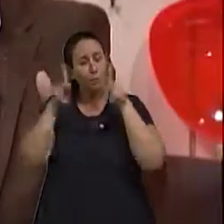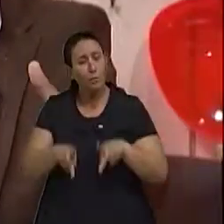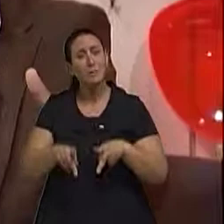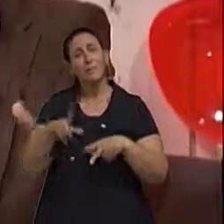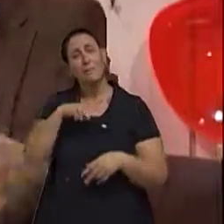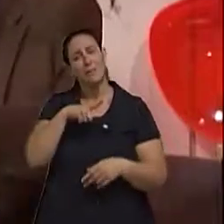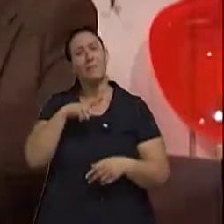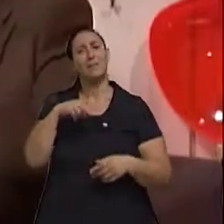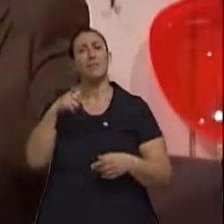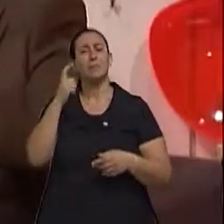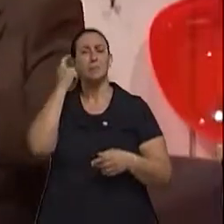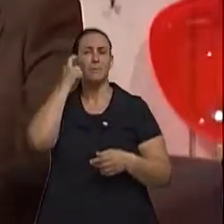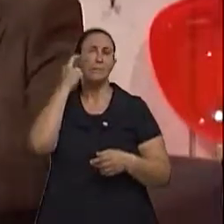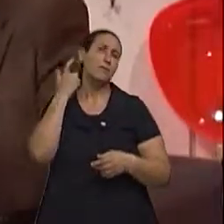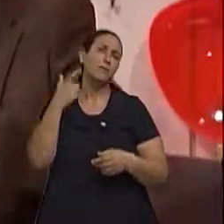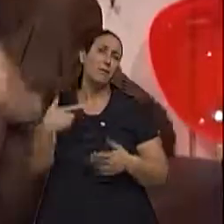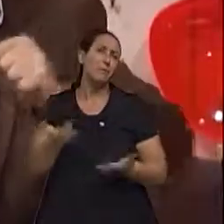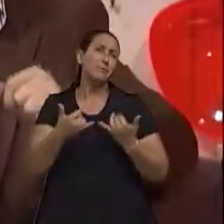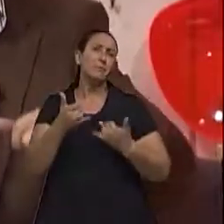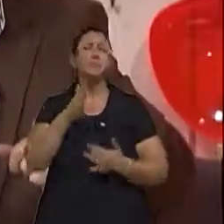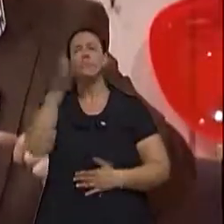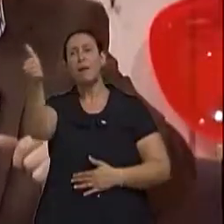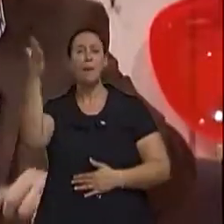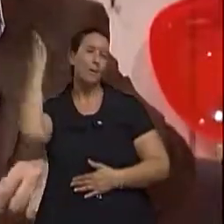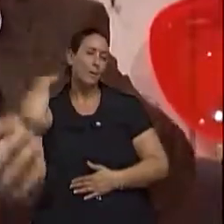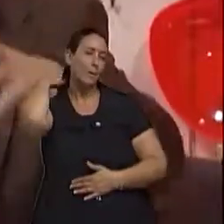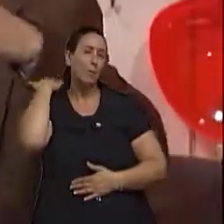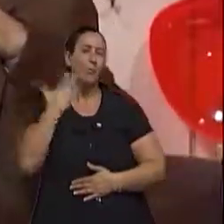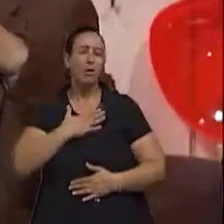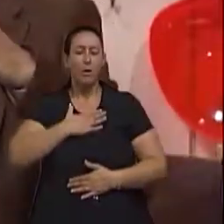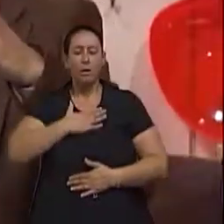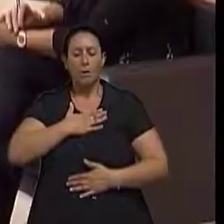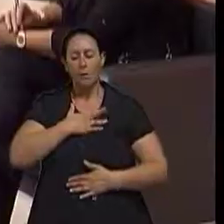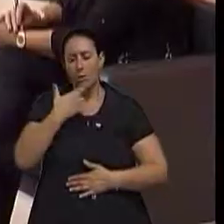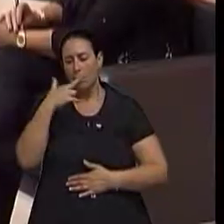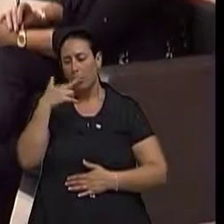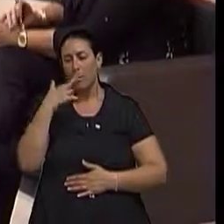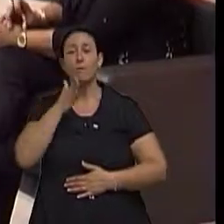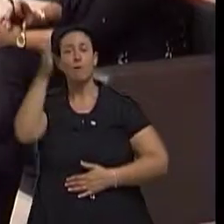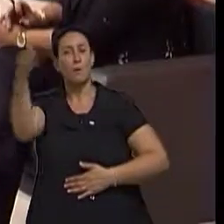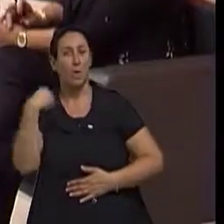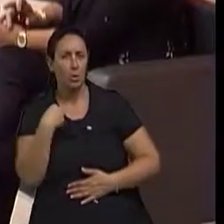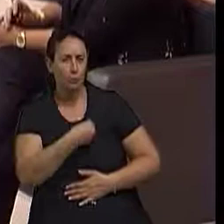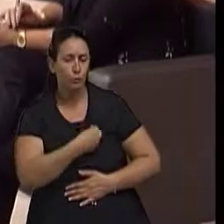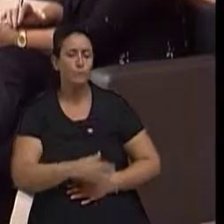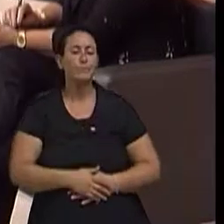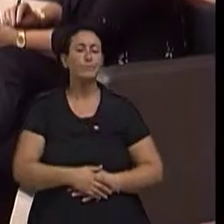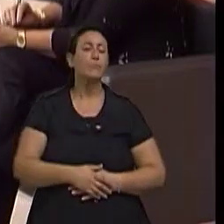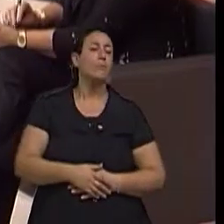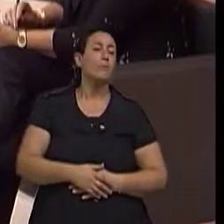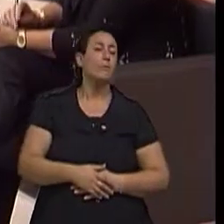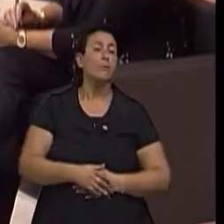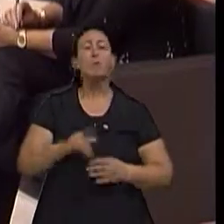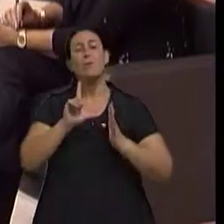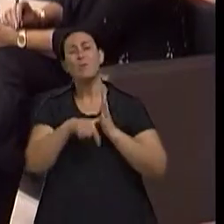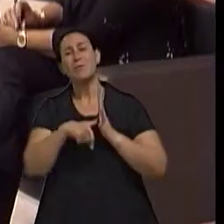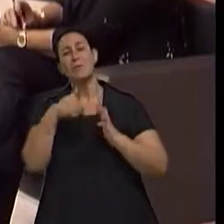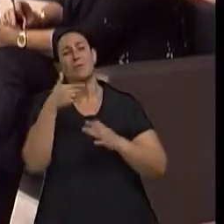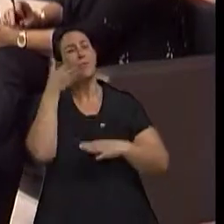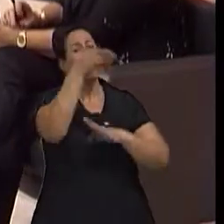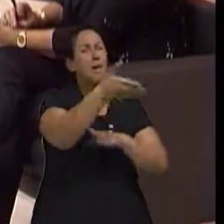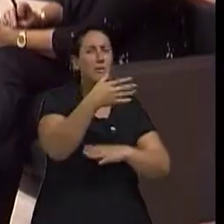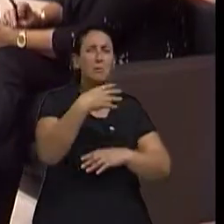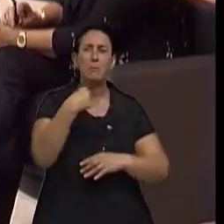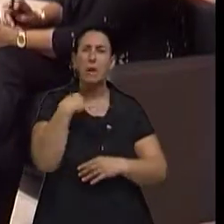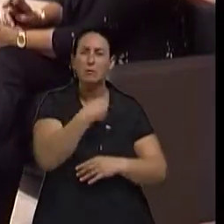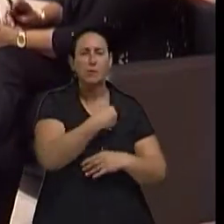na área psiquiátrica. As pessoas vão no pneumologista se elas estão com uma infecção, elas vão no gastroenterologista se estão com algum tipo de dor, mas